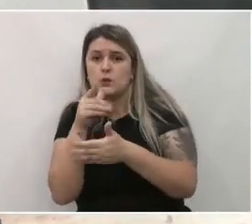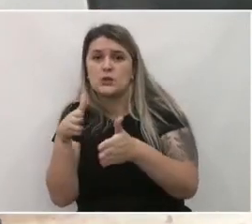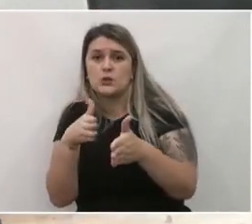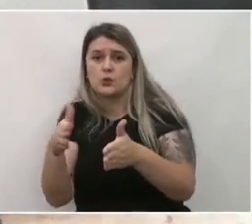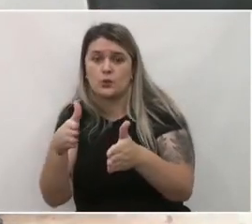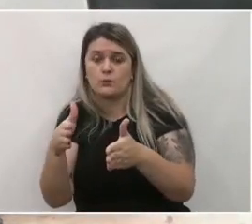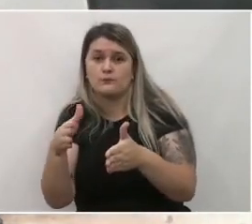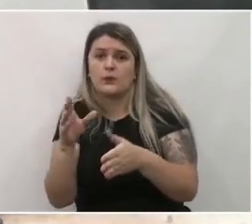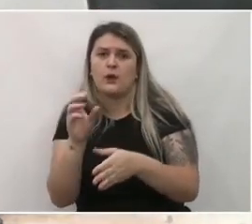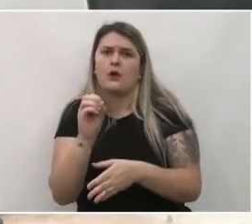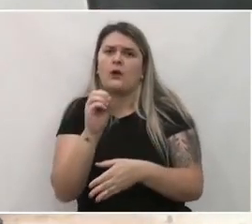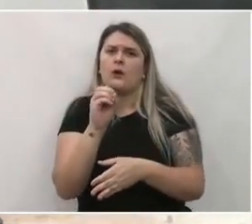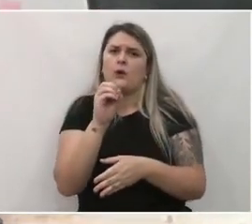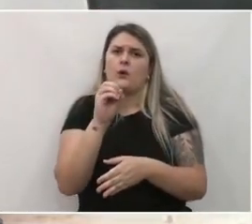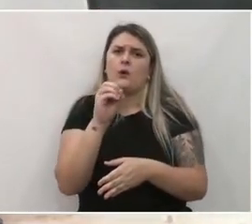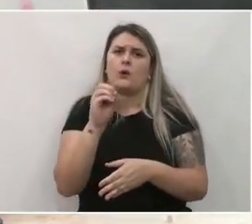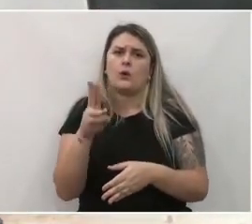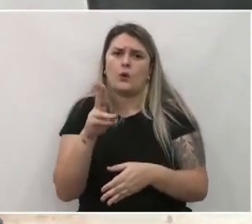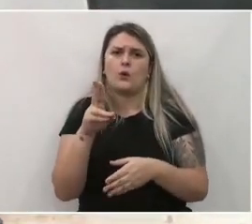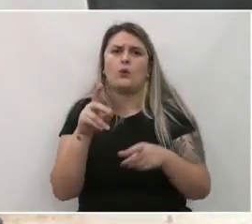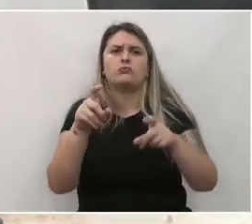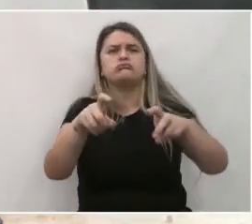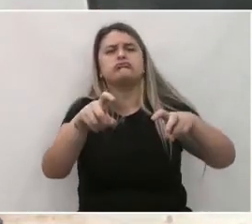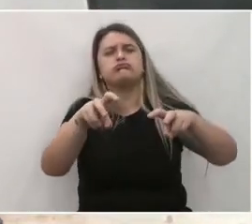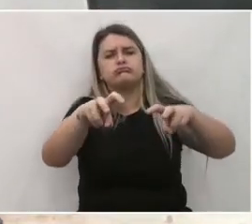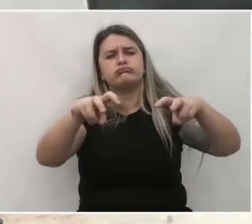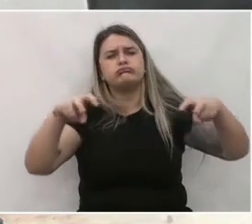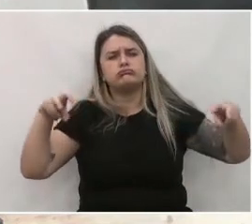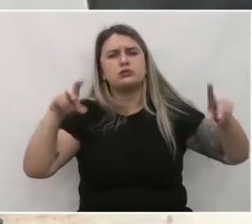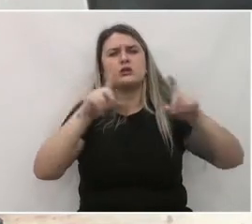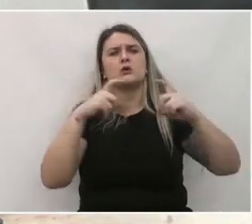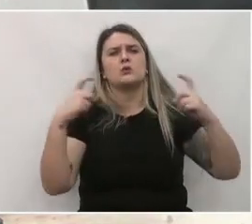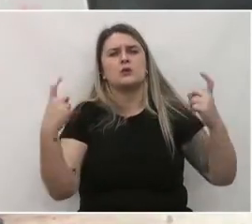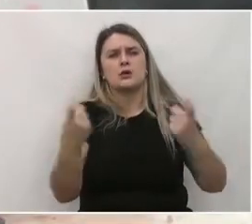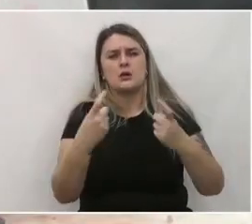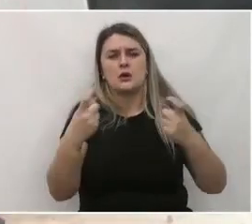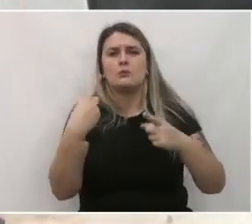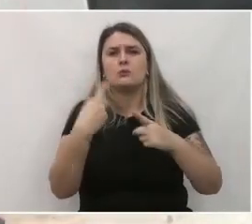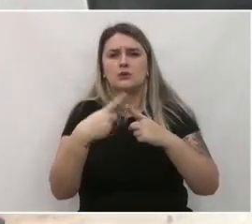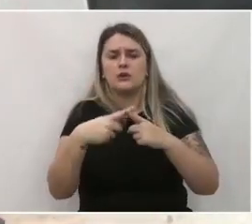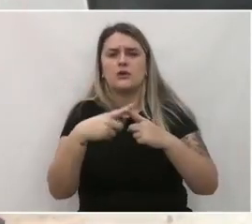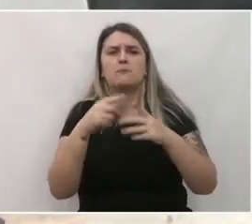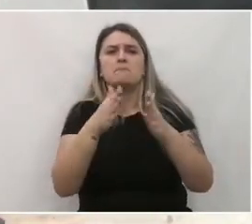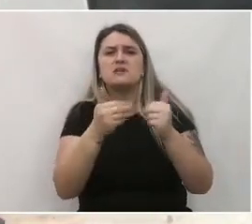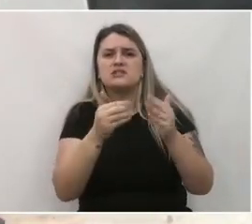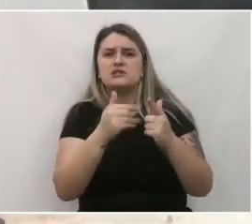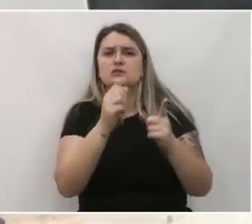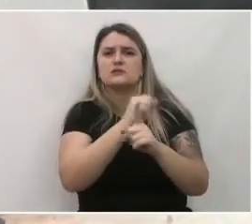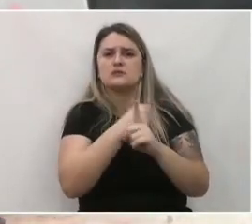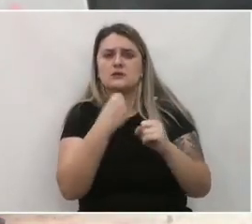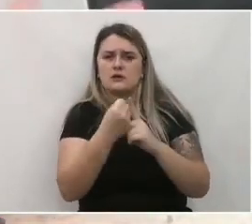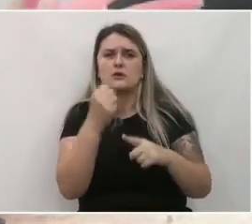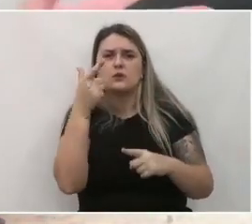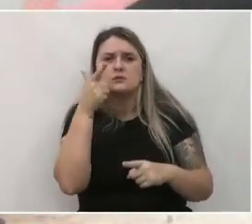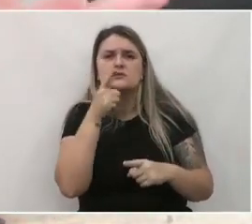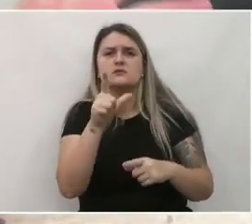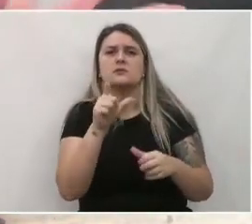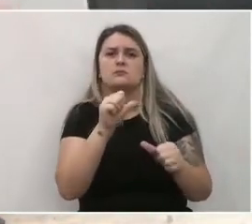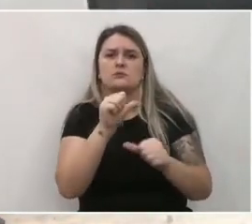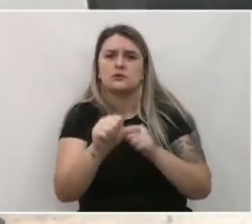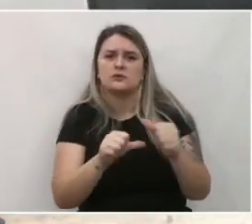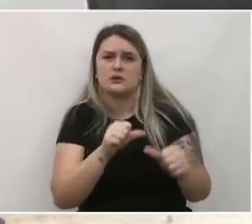Ou é algo assim que através das audiências públicas e por ser uma situação da sociedade consiga mudar essa